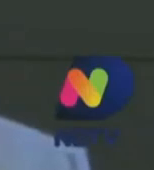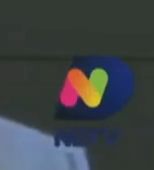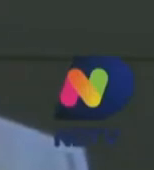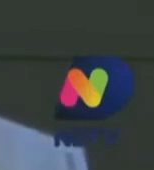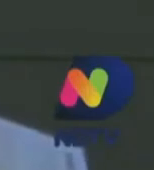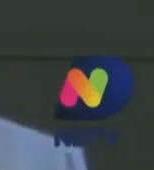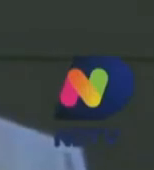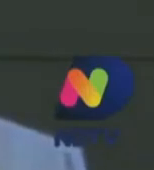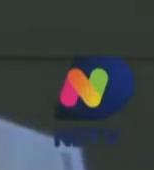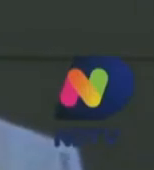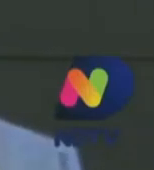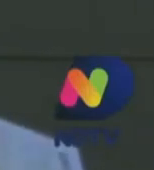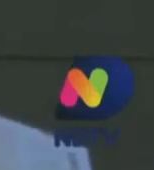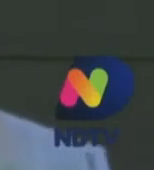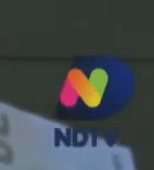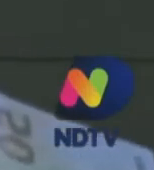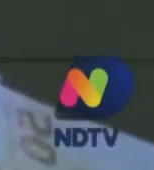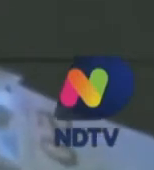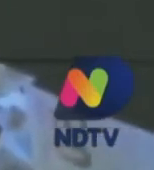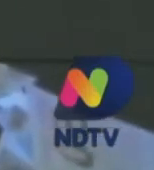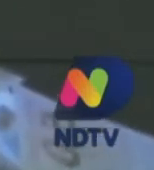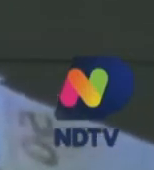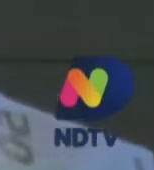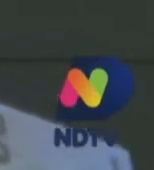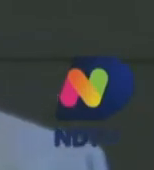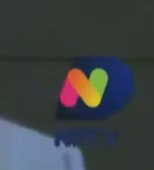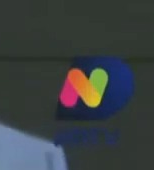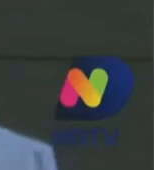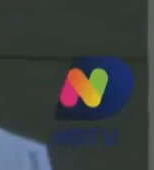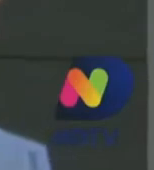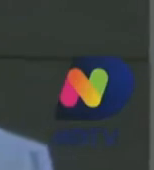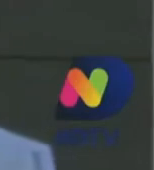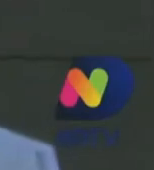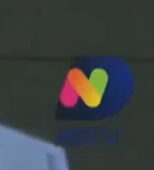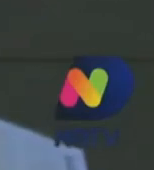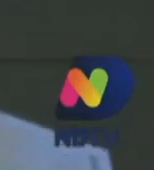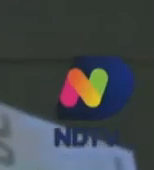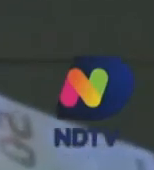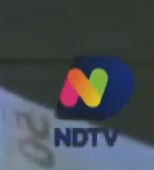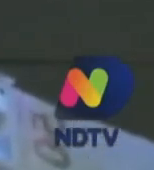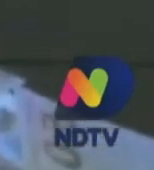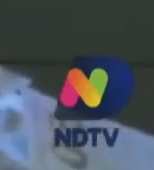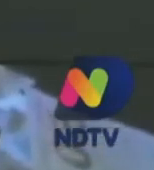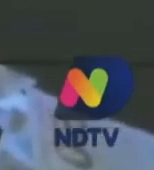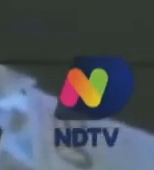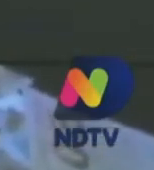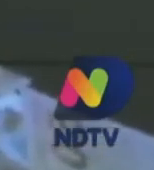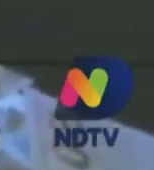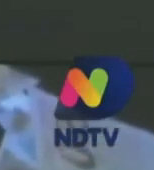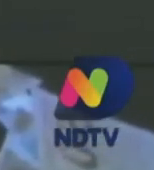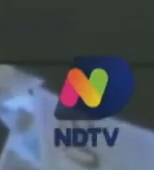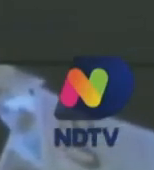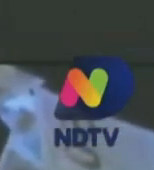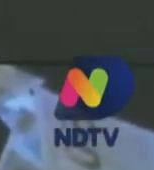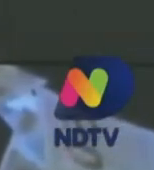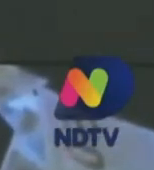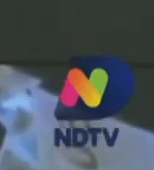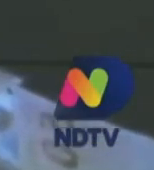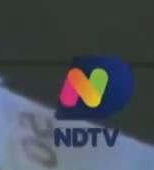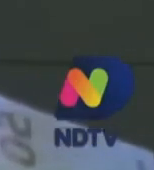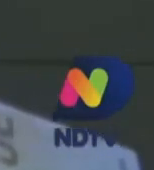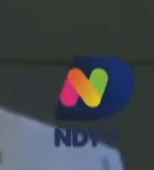concurso público o governo do estado afirma tratar-se de uma matéria constitucional e os auditores